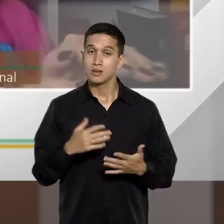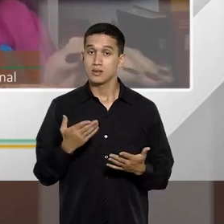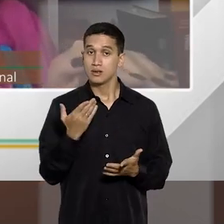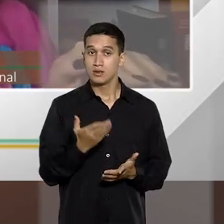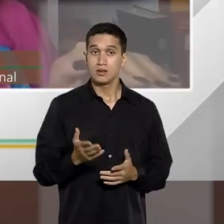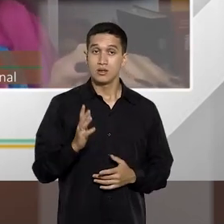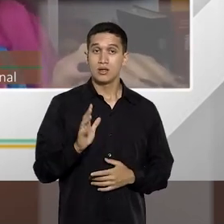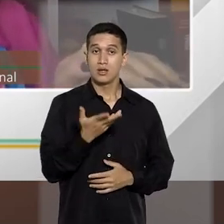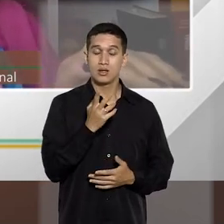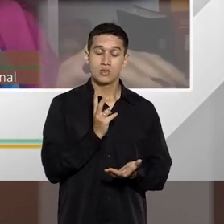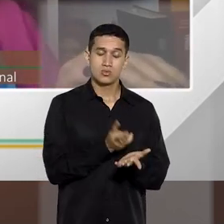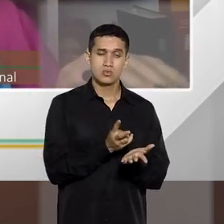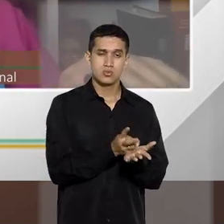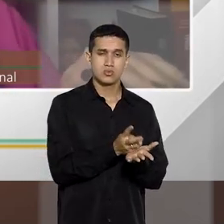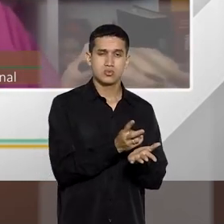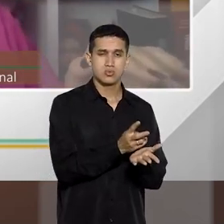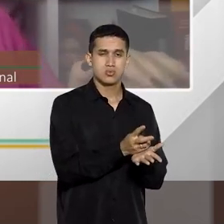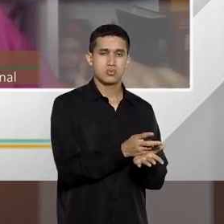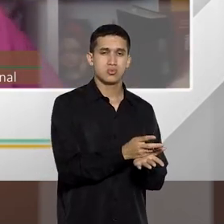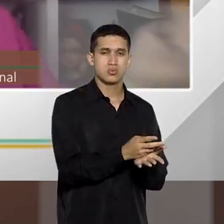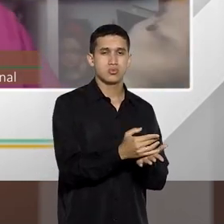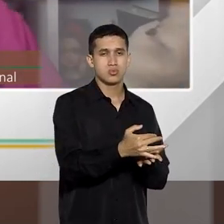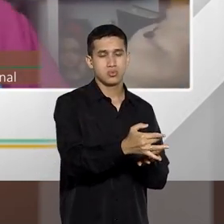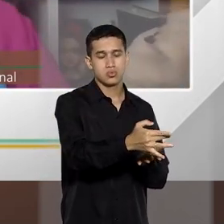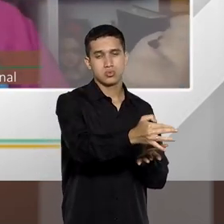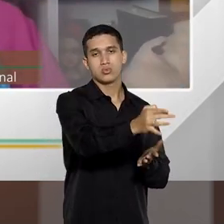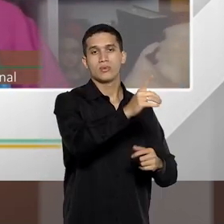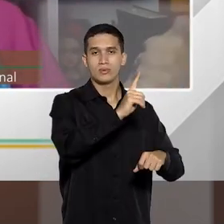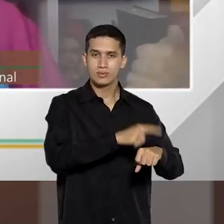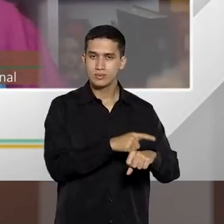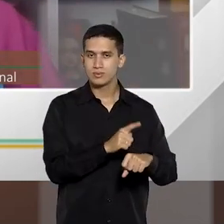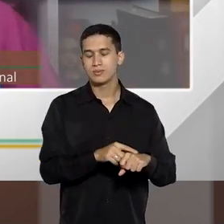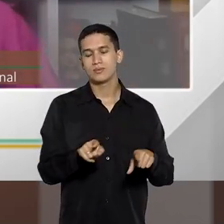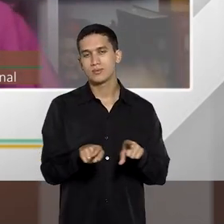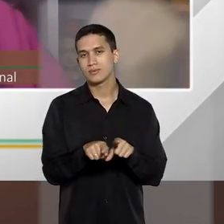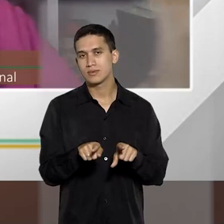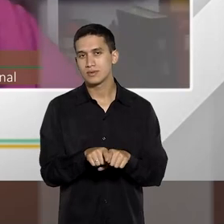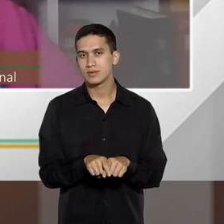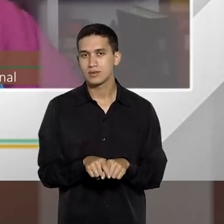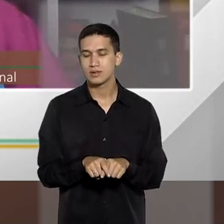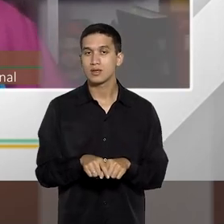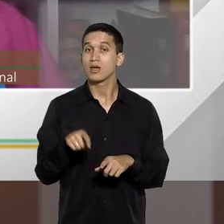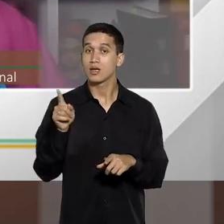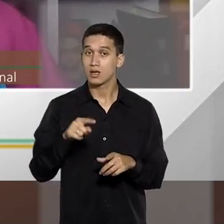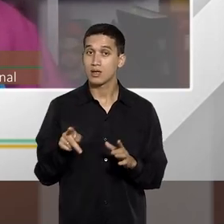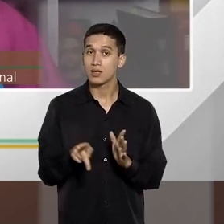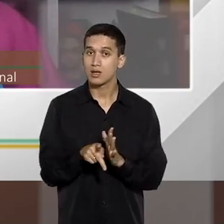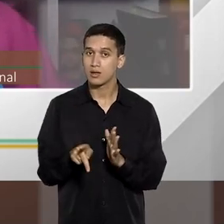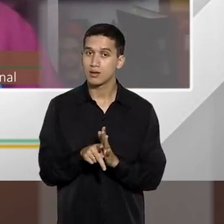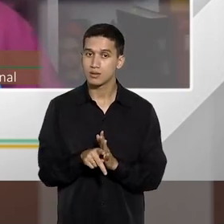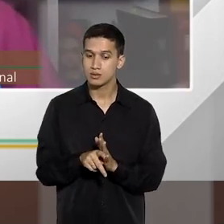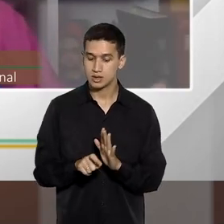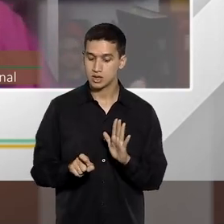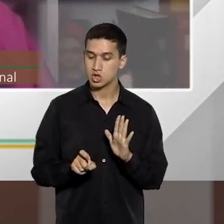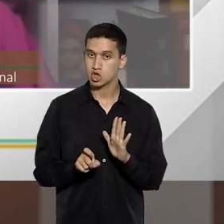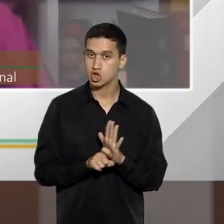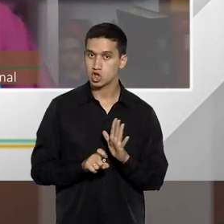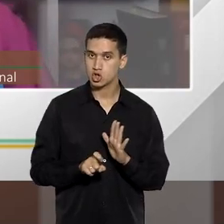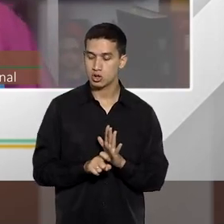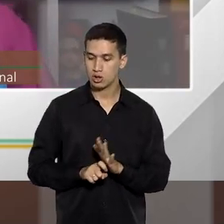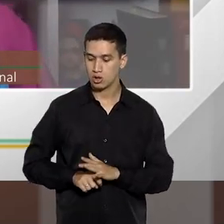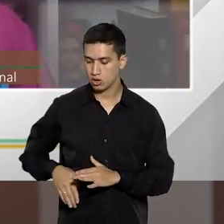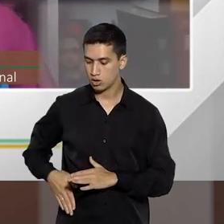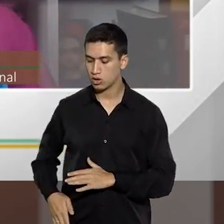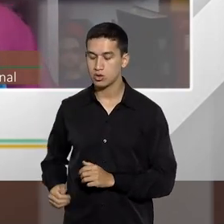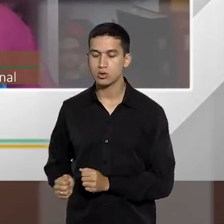permanece no tempo, é o caso do transportar droga, é o